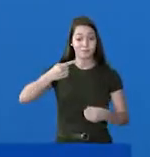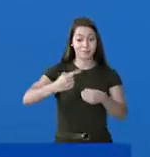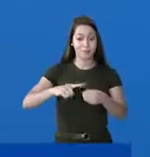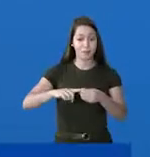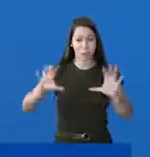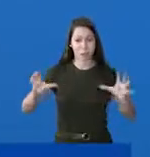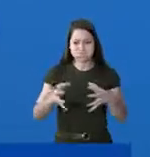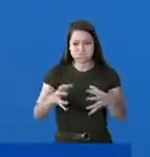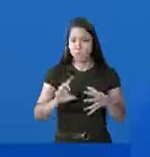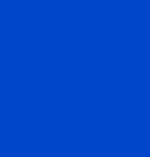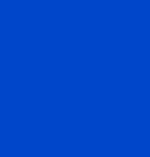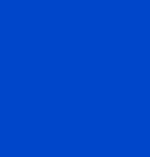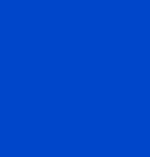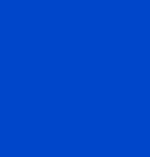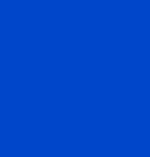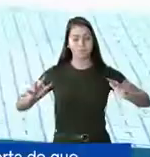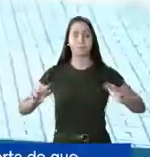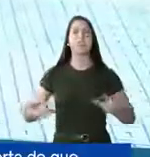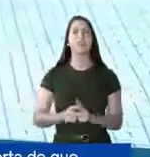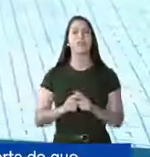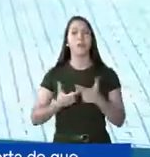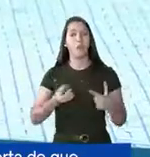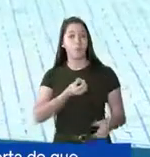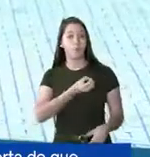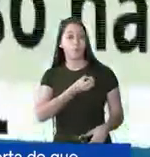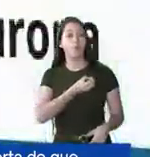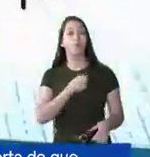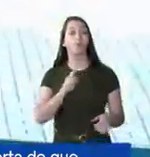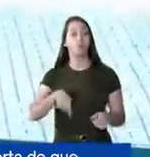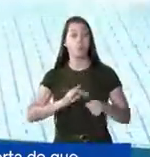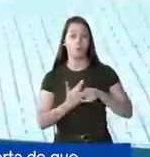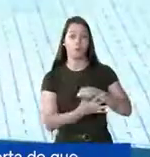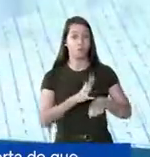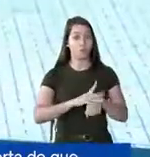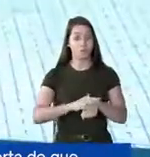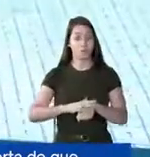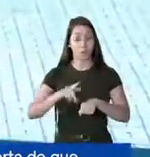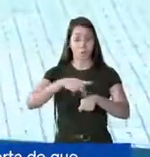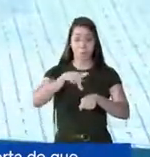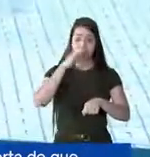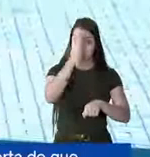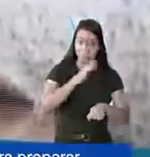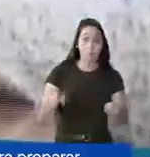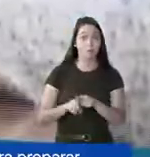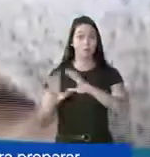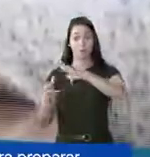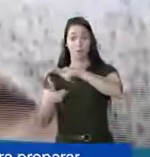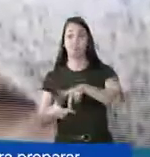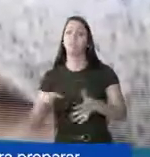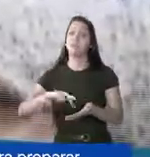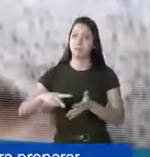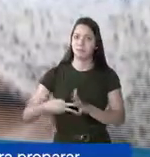cidade sem aglomerações. O aumento dos casos de Covid no Brasil e no mundo são alertas de que precisamos